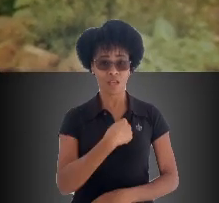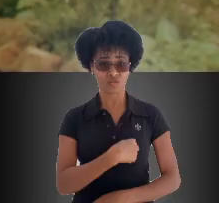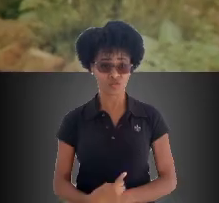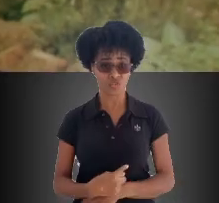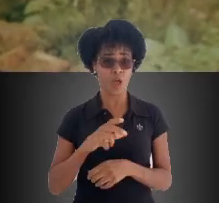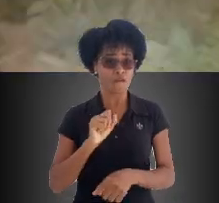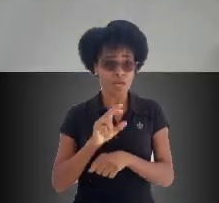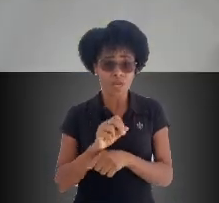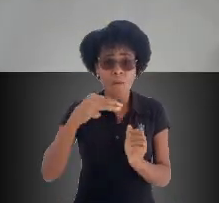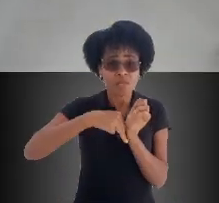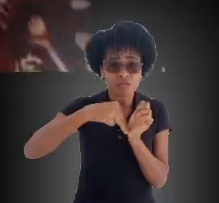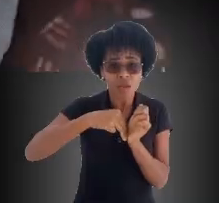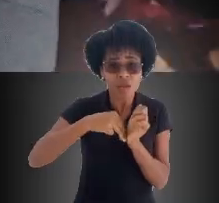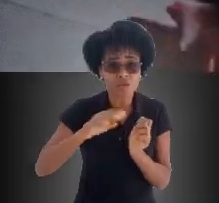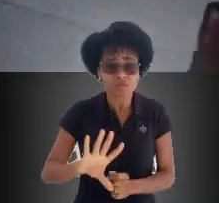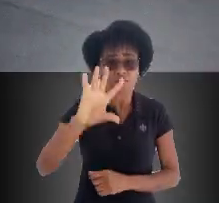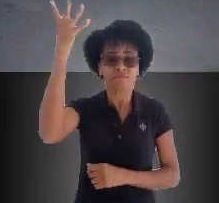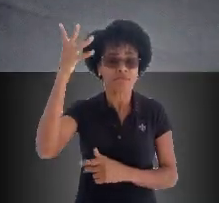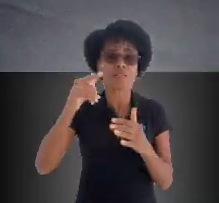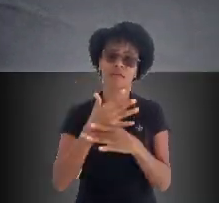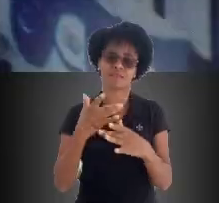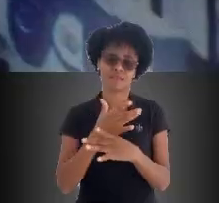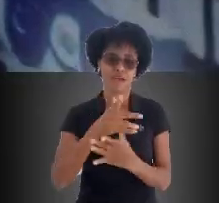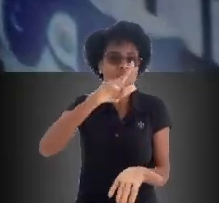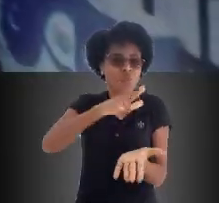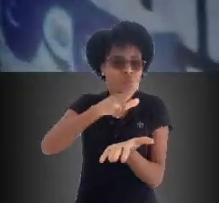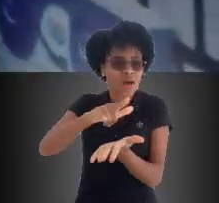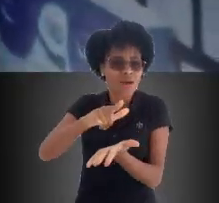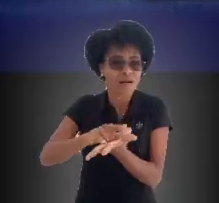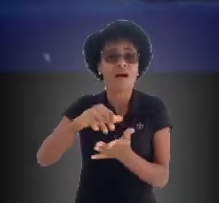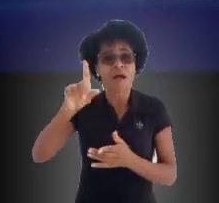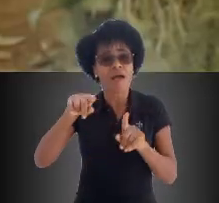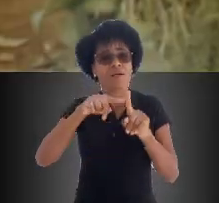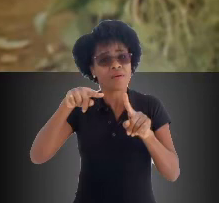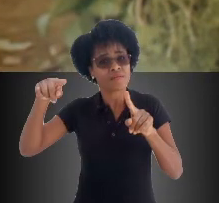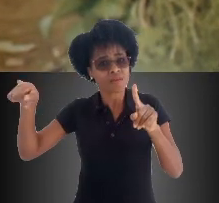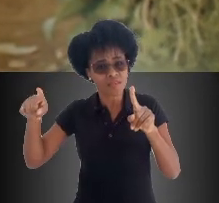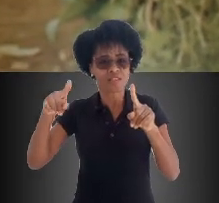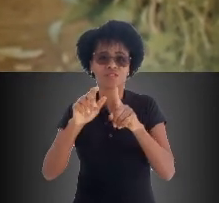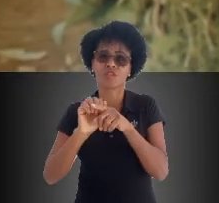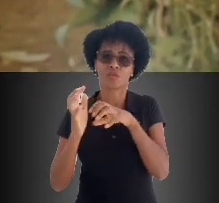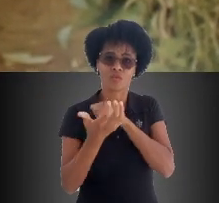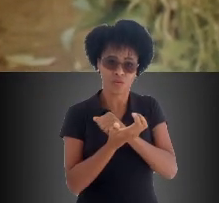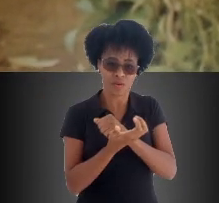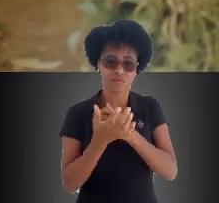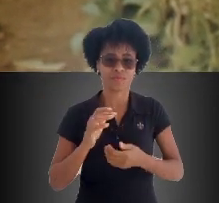China, um vírus misterioso surgiu na cidade de Wuhan. O vírus é uma variante do coronavírus.